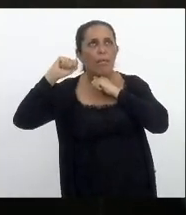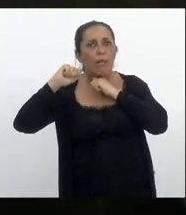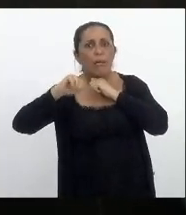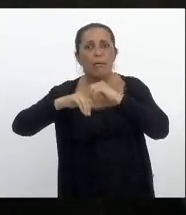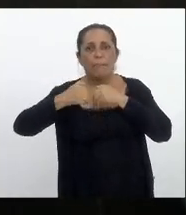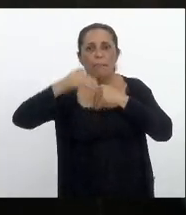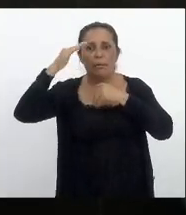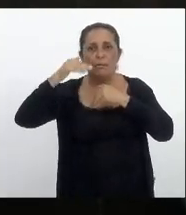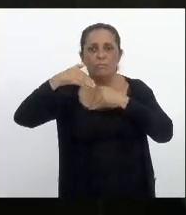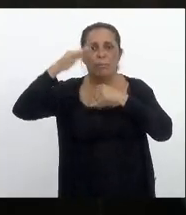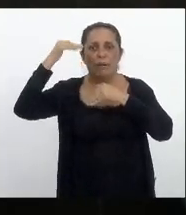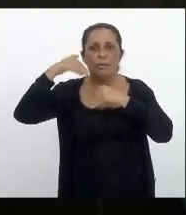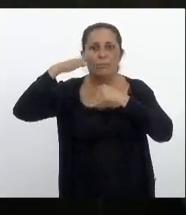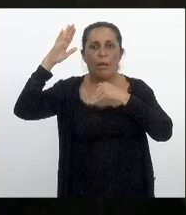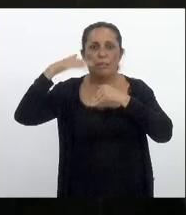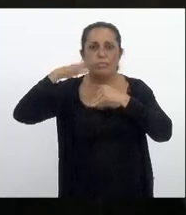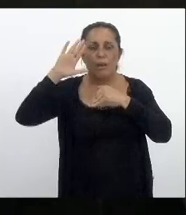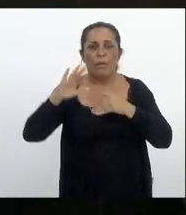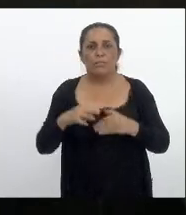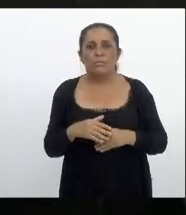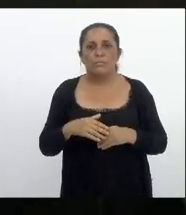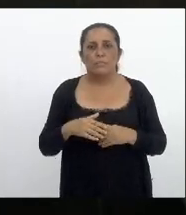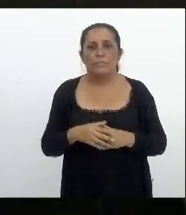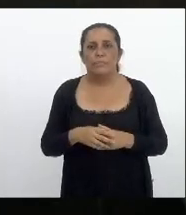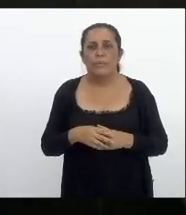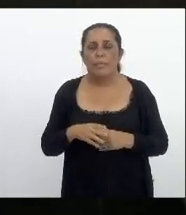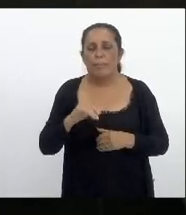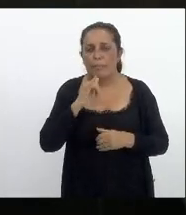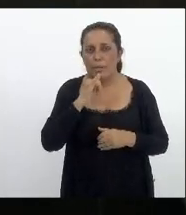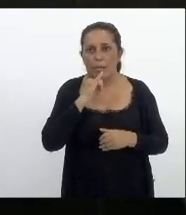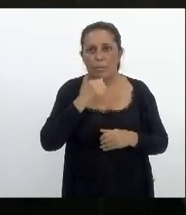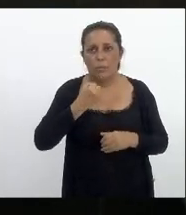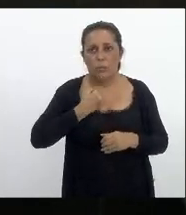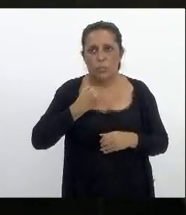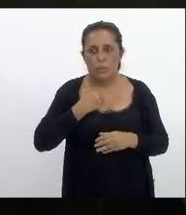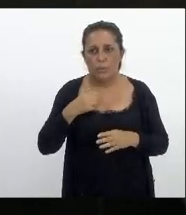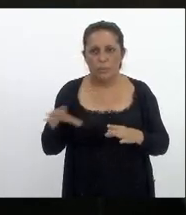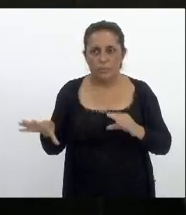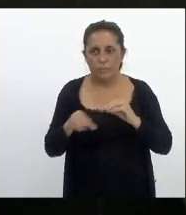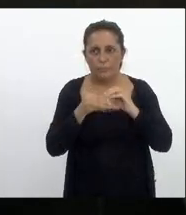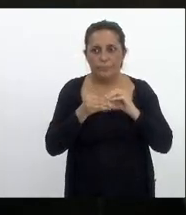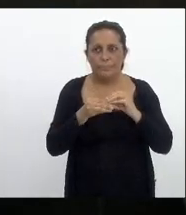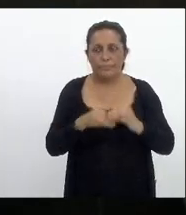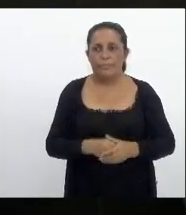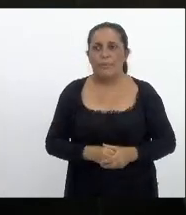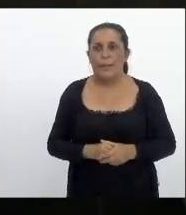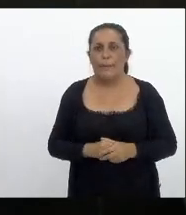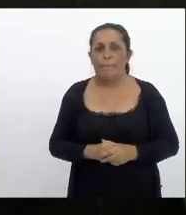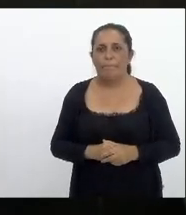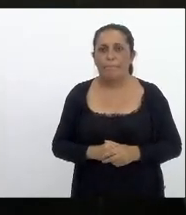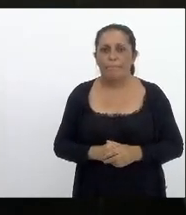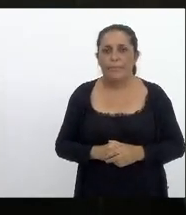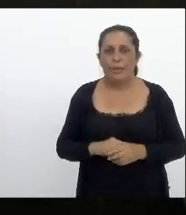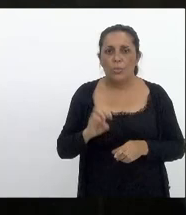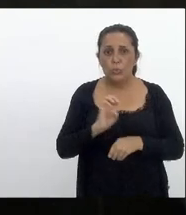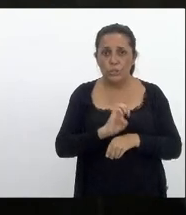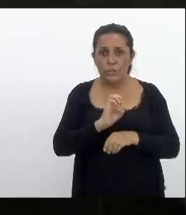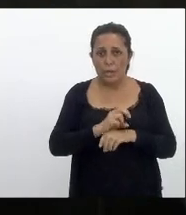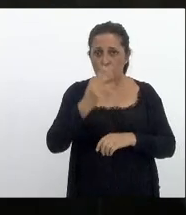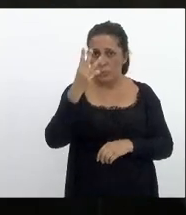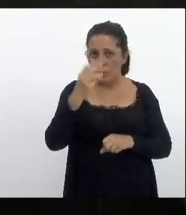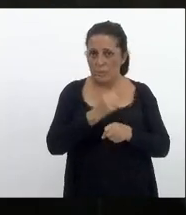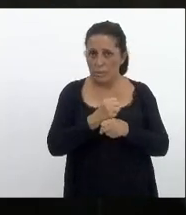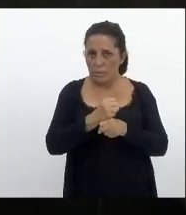disso que se trata oferece corda para se enforcar vamos ver alguns números resumidamente o Estado ficou 3